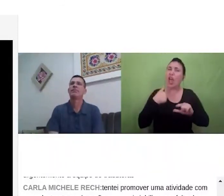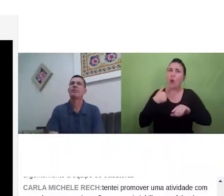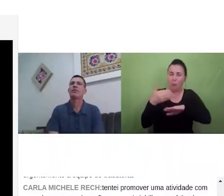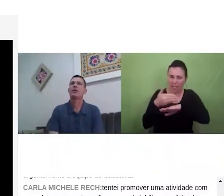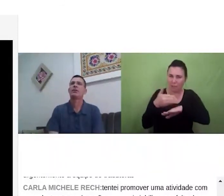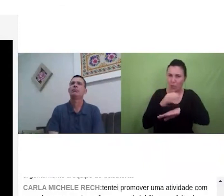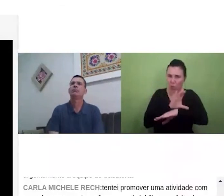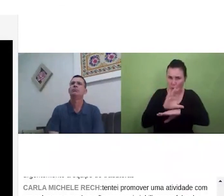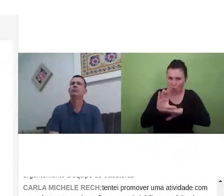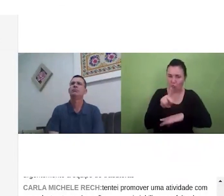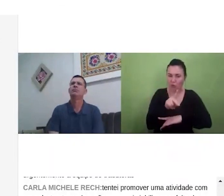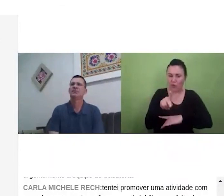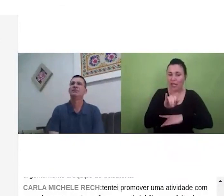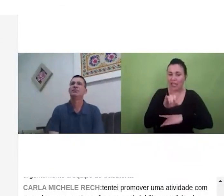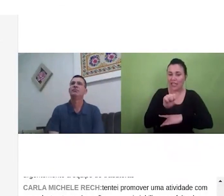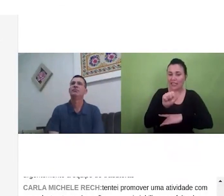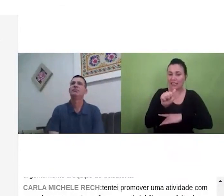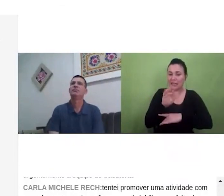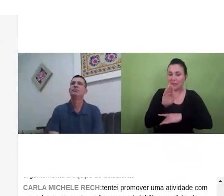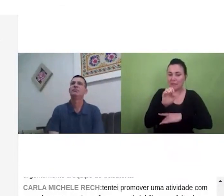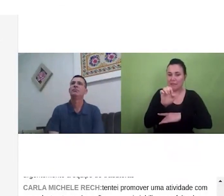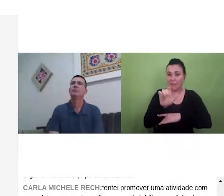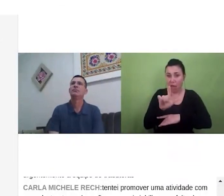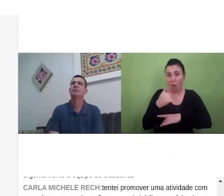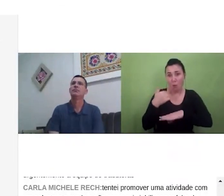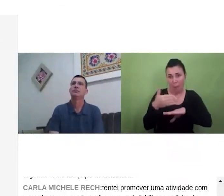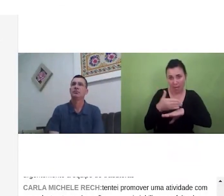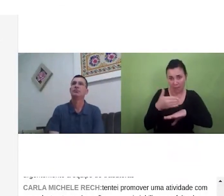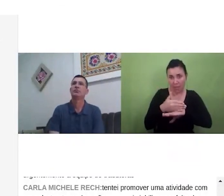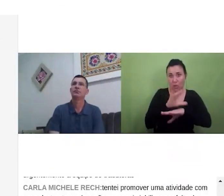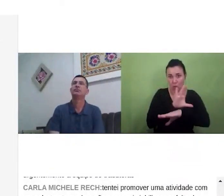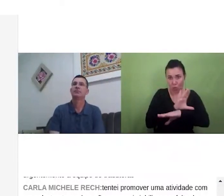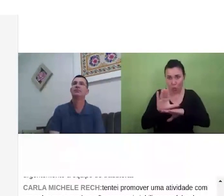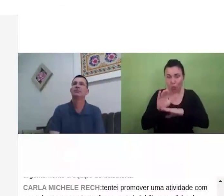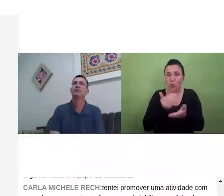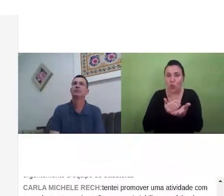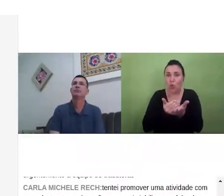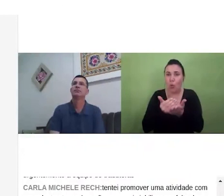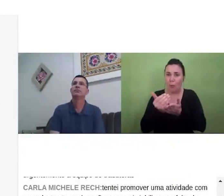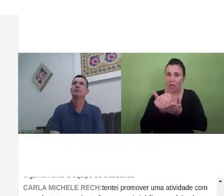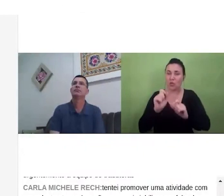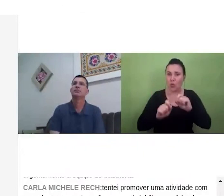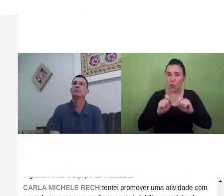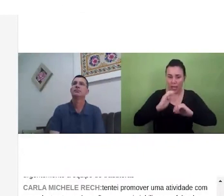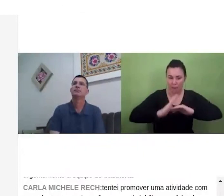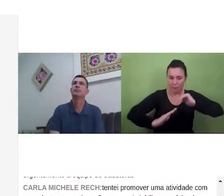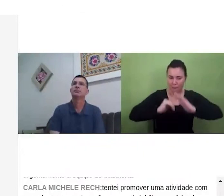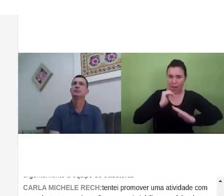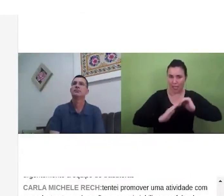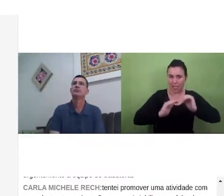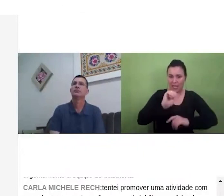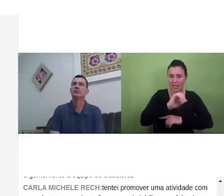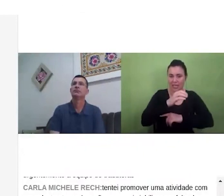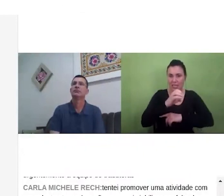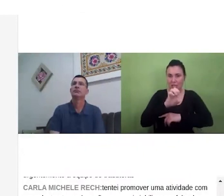está aqui com a gente eu fiz um curso com ela no início das ações da UFPEL ali para o calendário